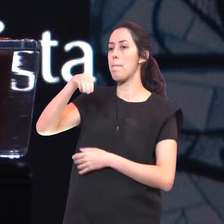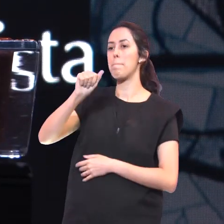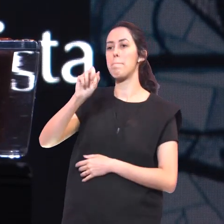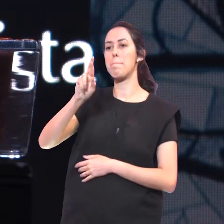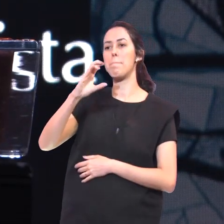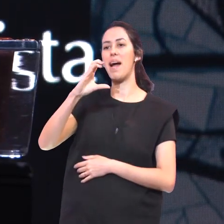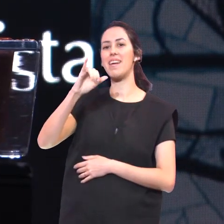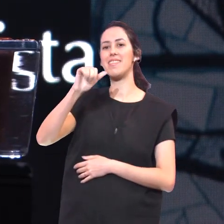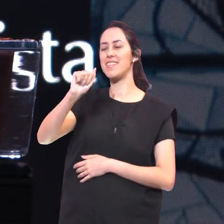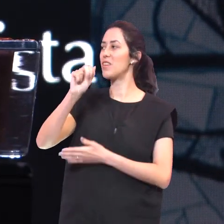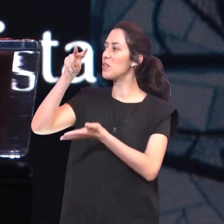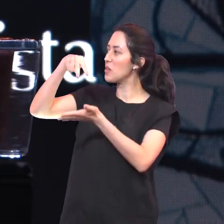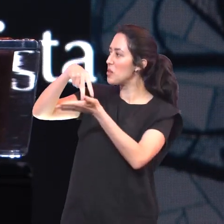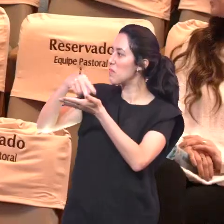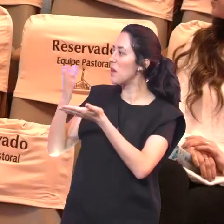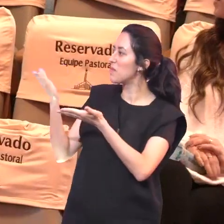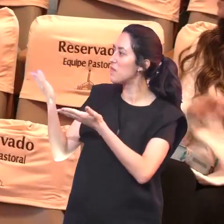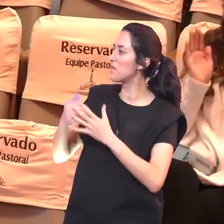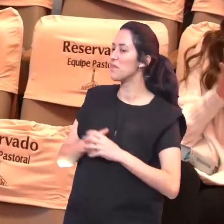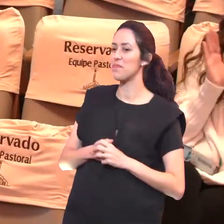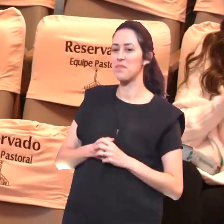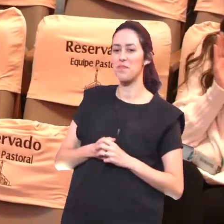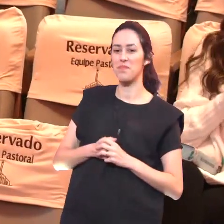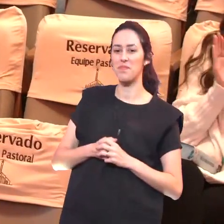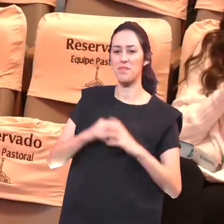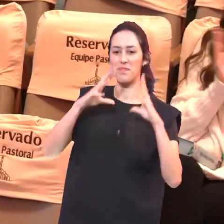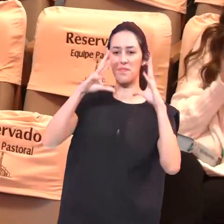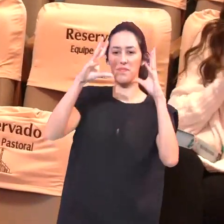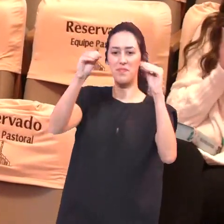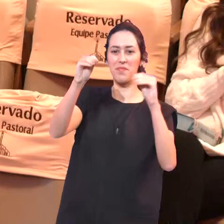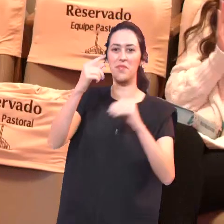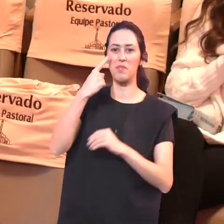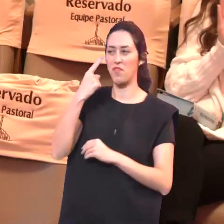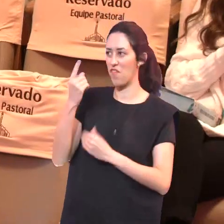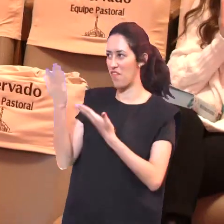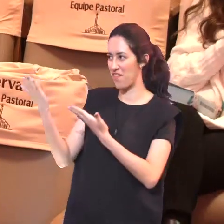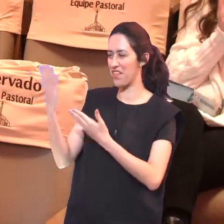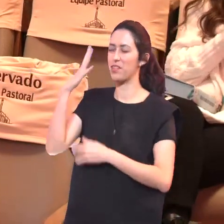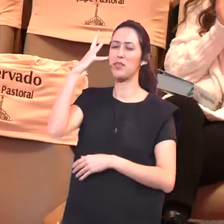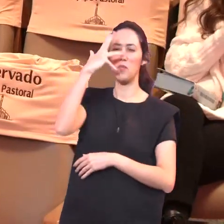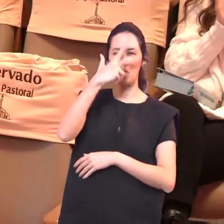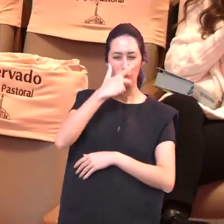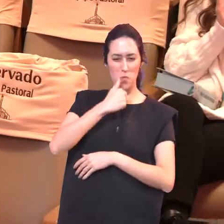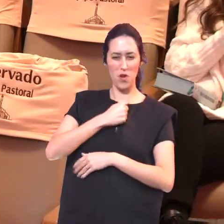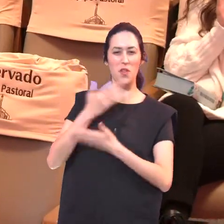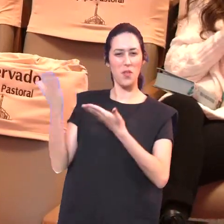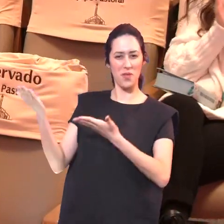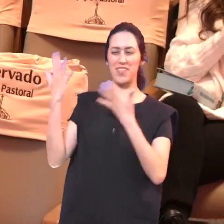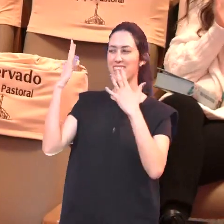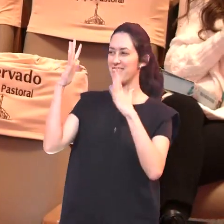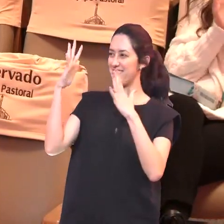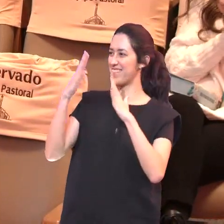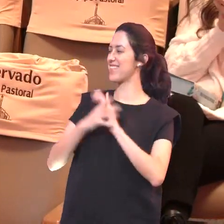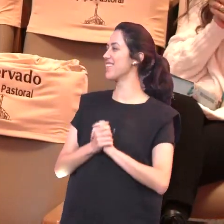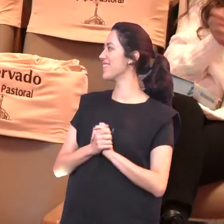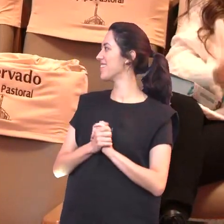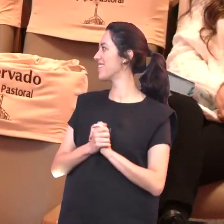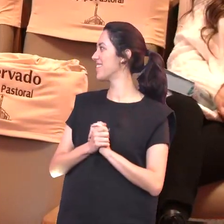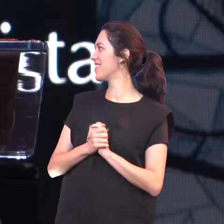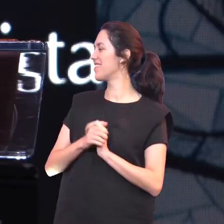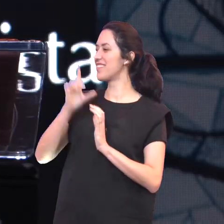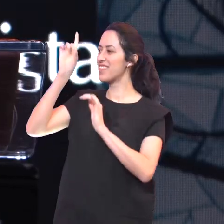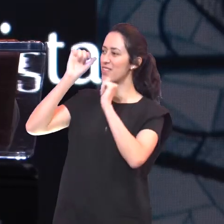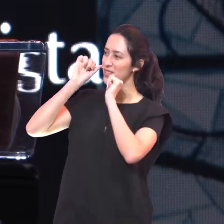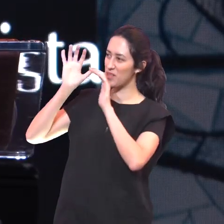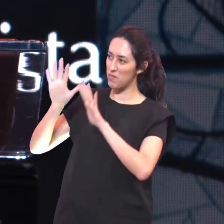pouquinho Pra todo mundo te ver Essa aí Tá bonitona, tô cuidando bem Tô cuidando bem Deus abençoe,